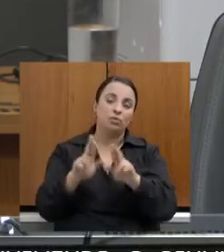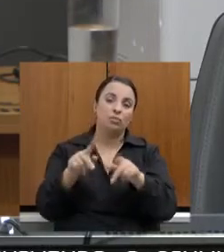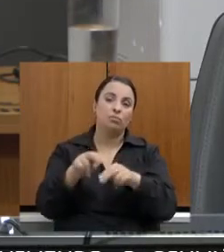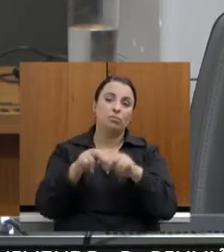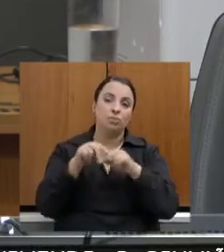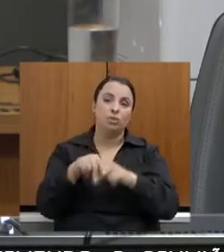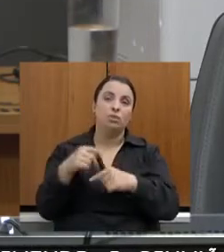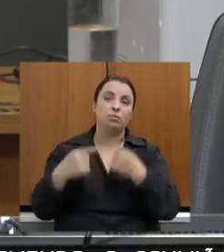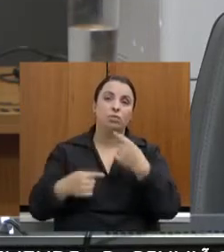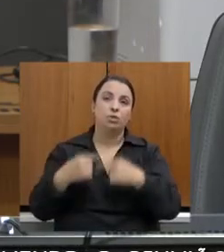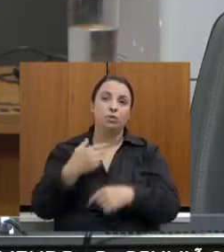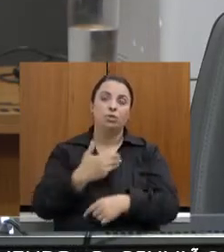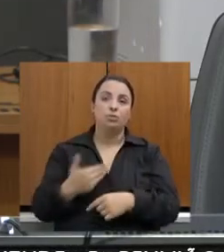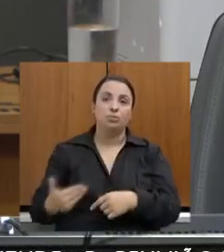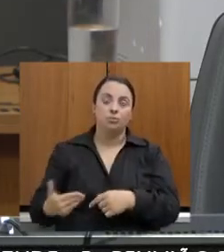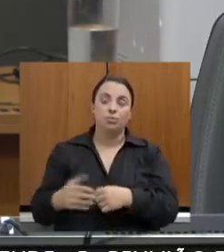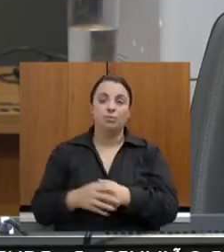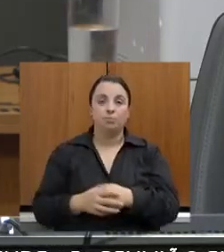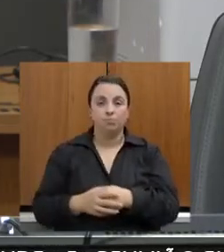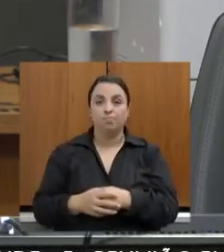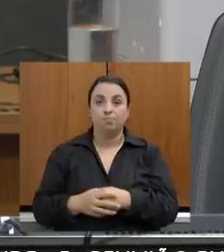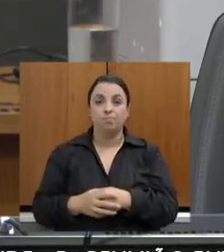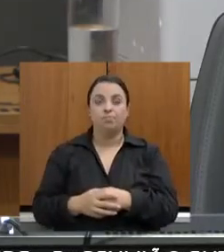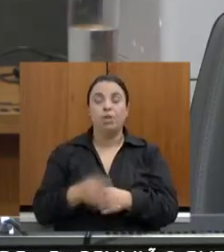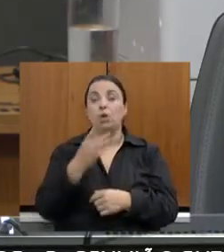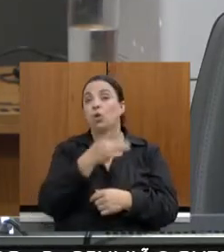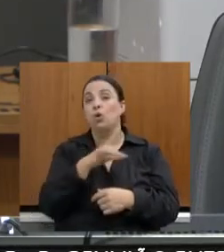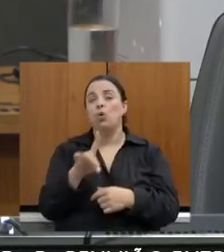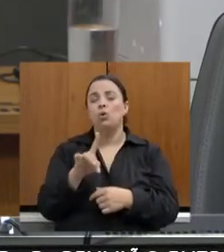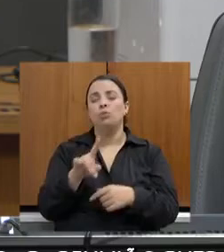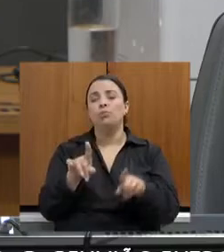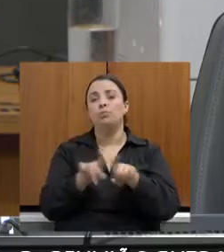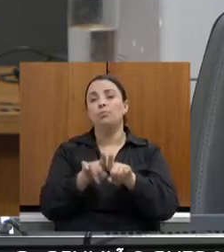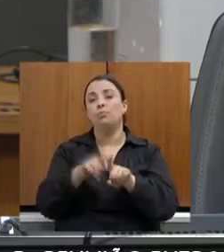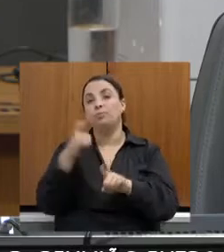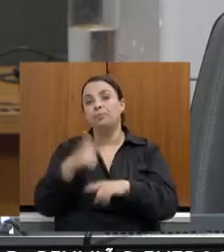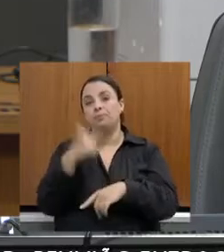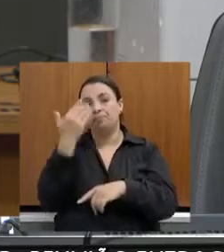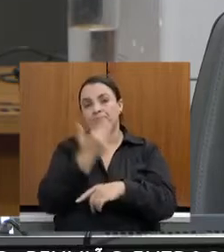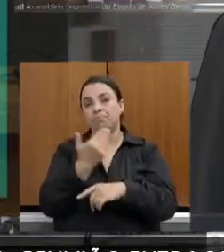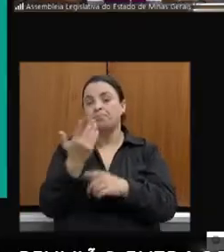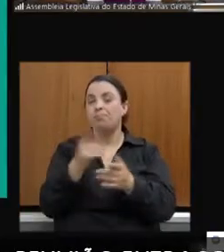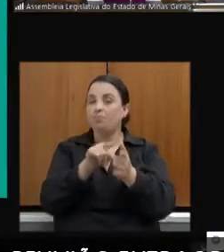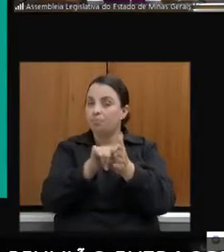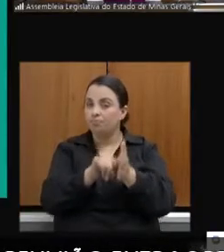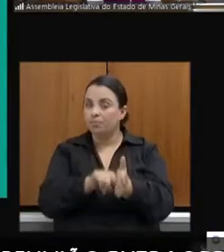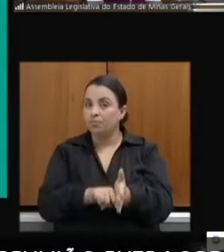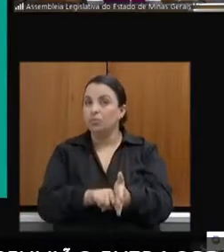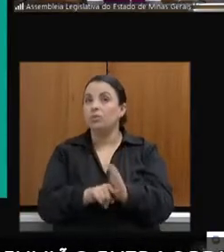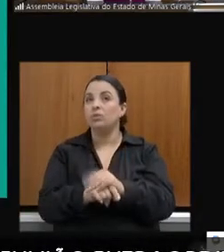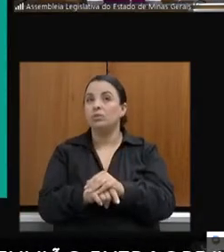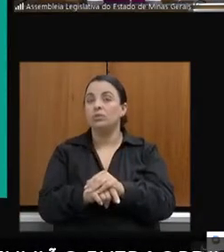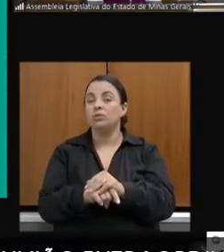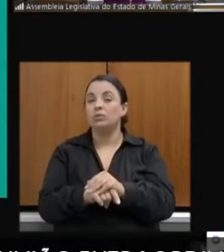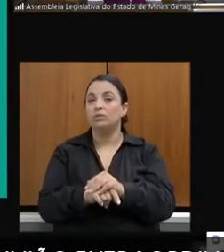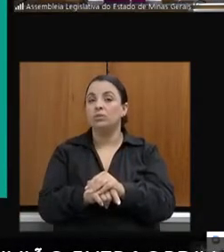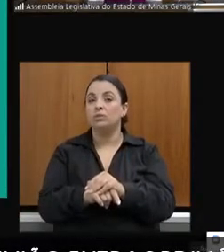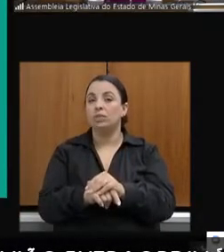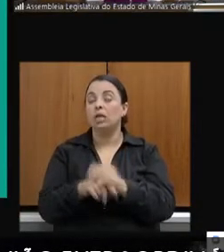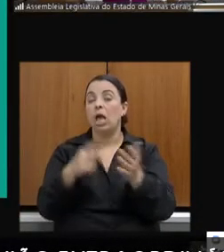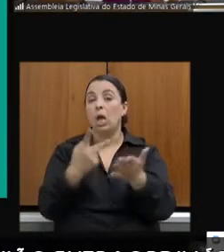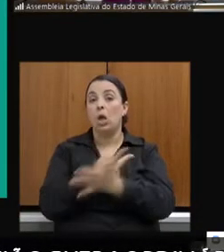E, por fim, nós trouxemos também algumas outras evidências de estudos que